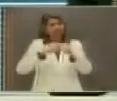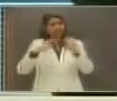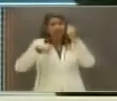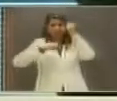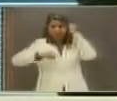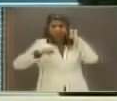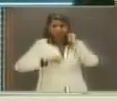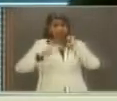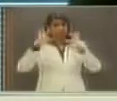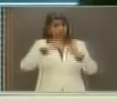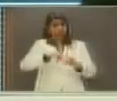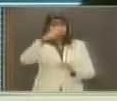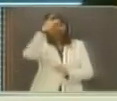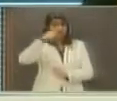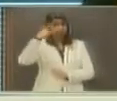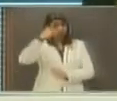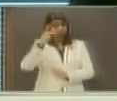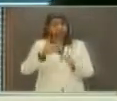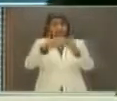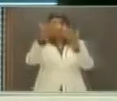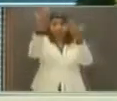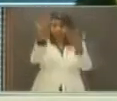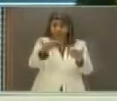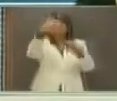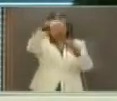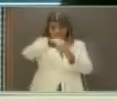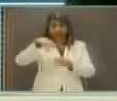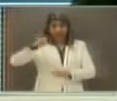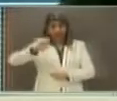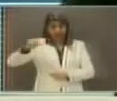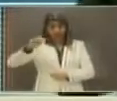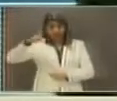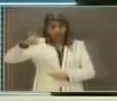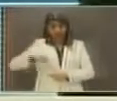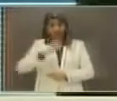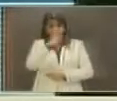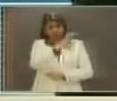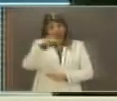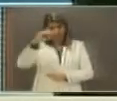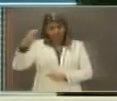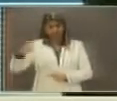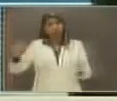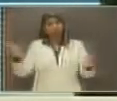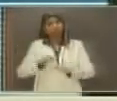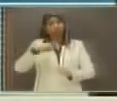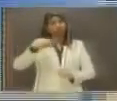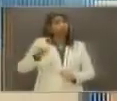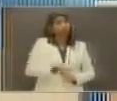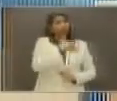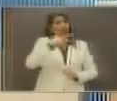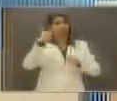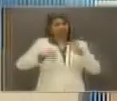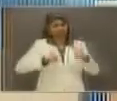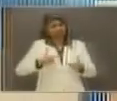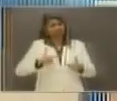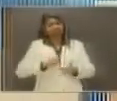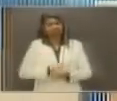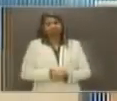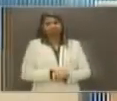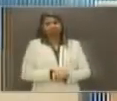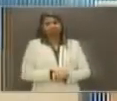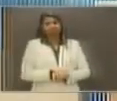interessa o povo paraibano. É por isso que eu peço o seu voto para o Nelson Júnior 500, para junto a gente escrever uma nova história. Muito bem, fazendo